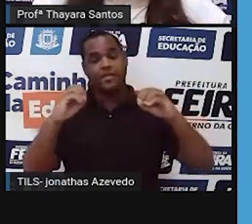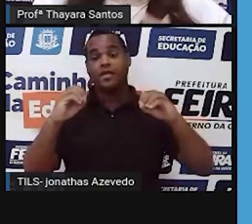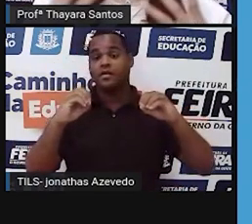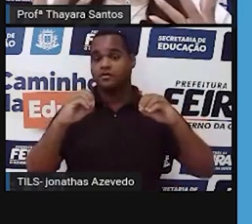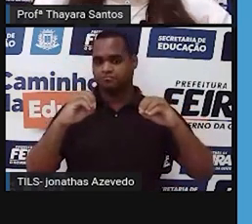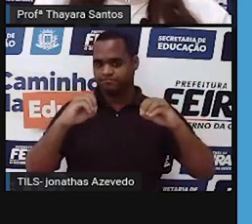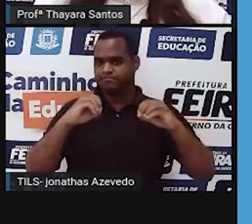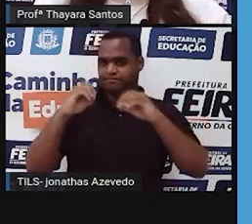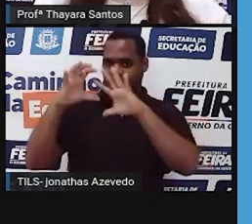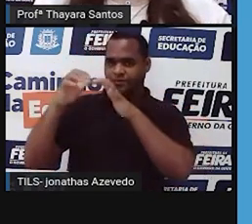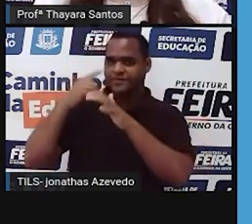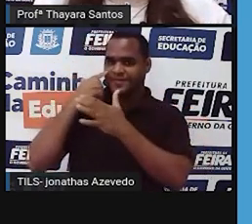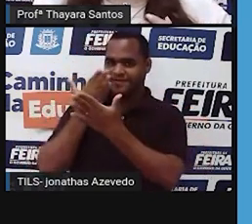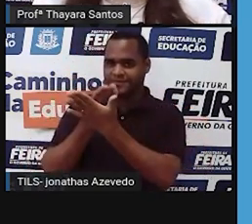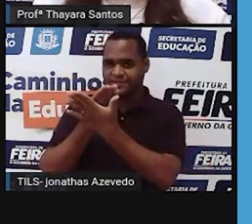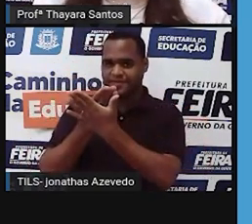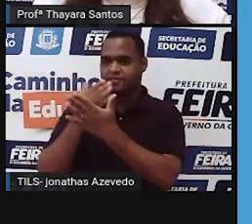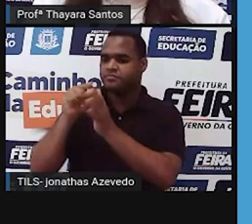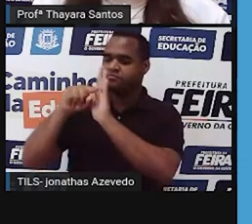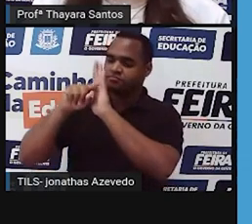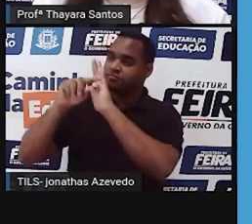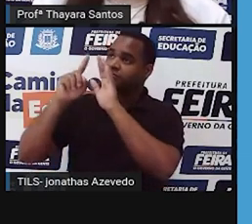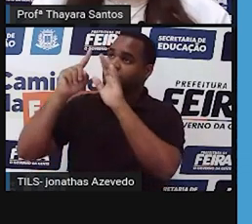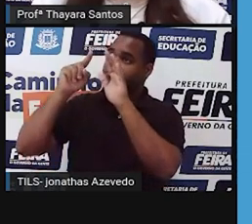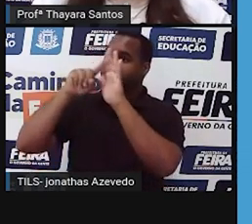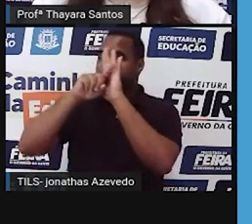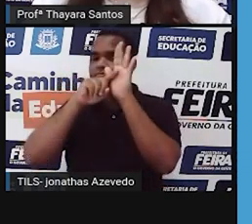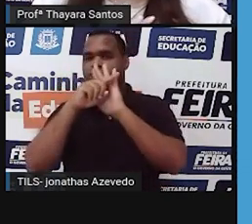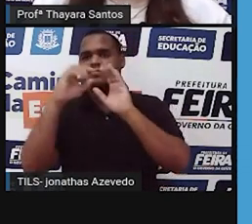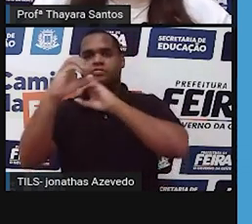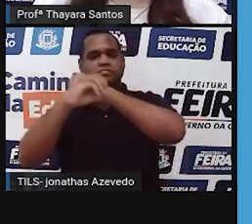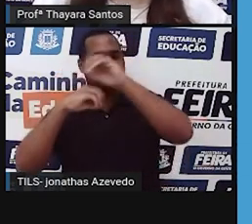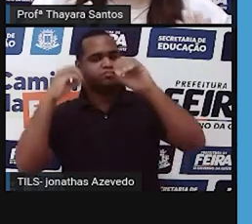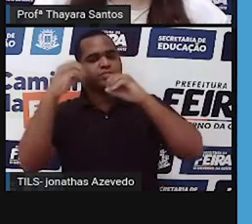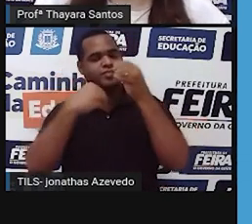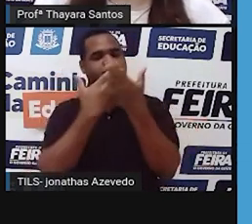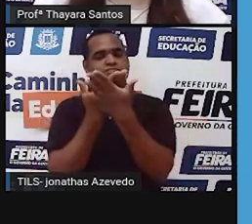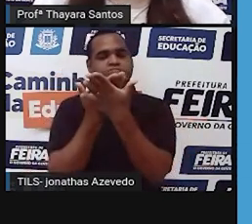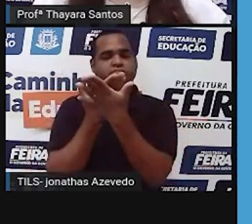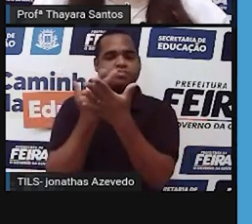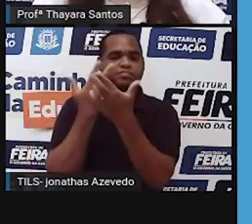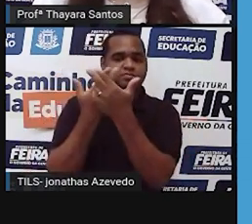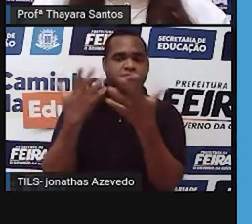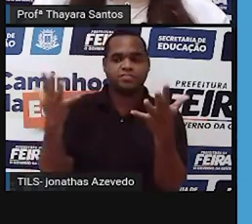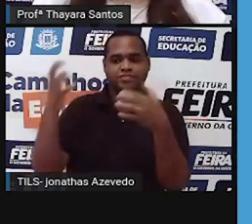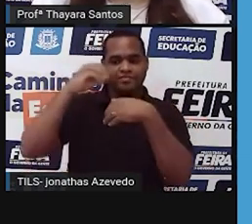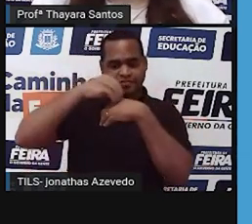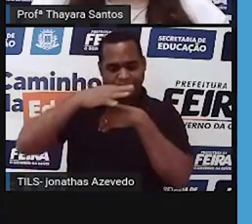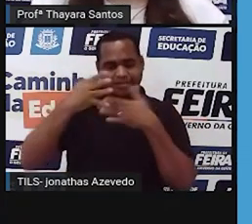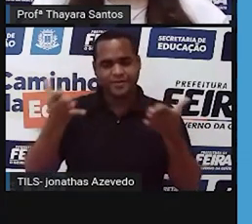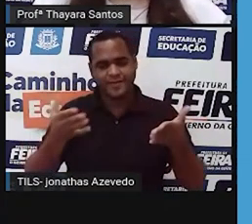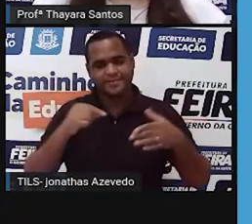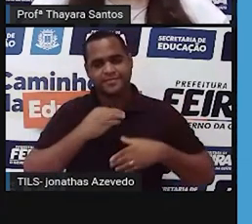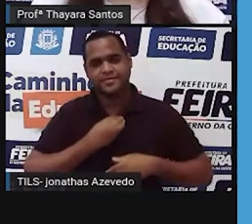estudando a astronomia. A gente estava pegando conhecimentos da astronomia e trazendo aqui para a nossa aula.